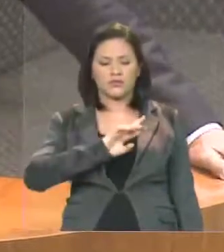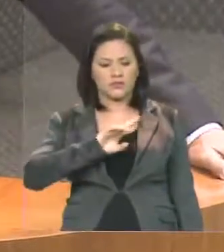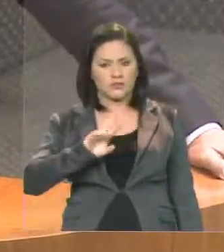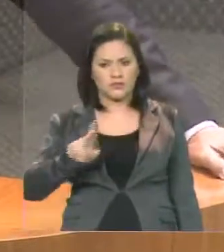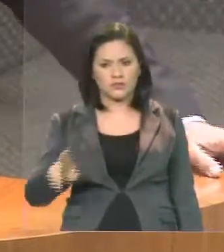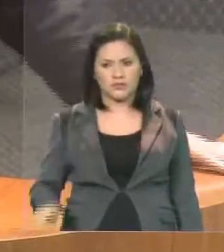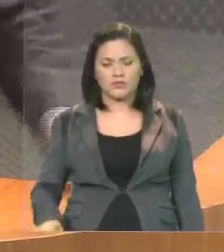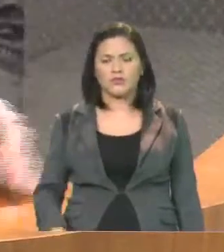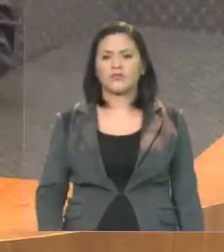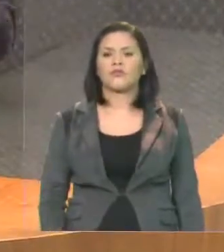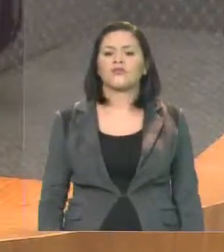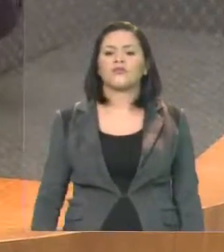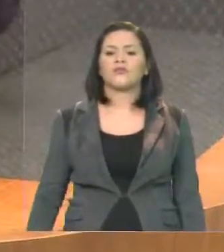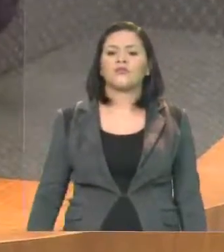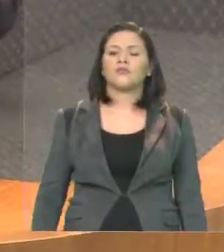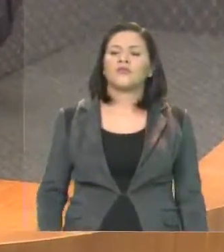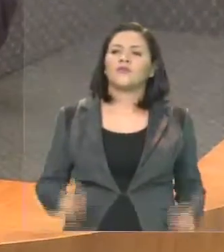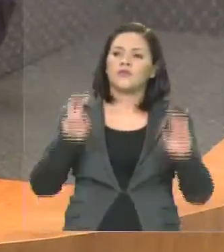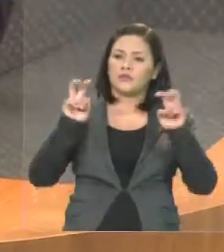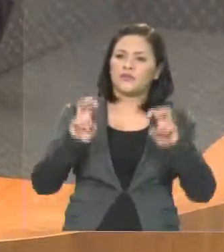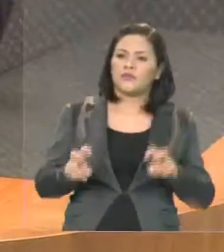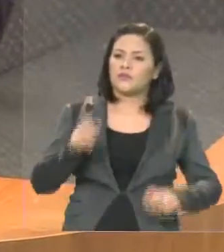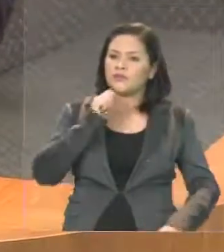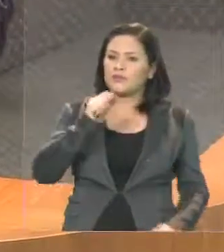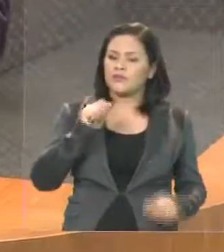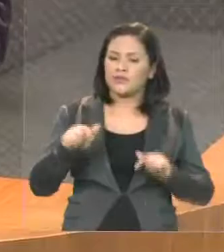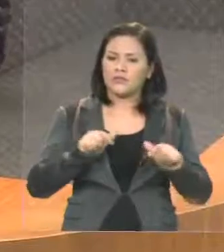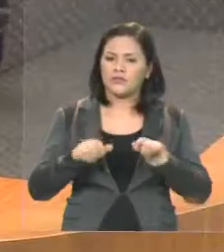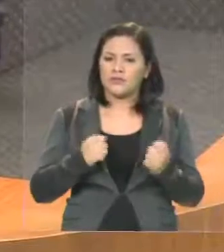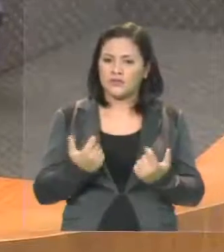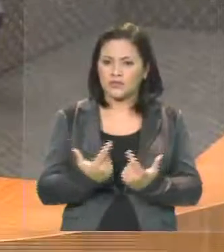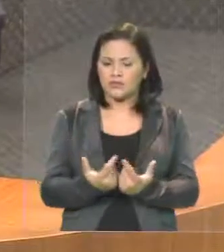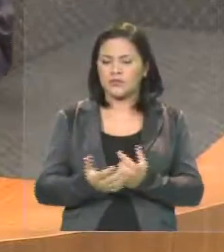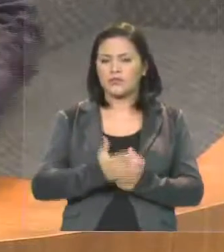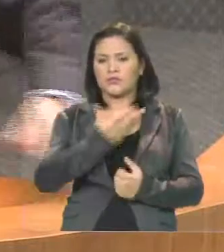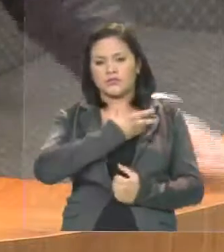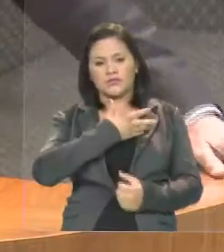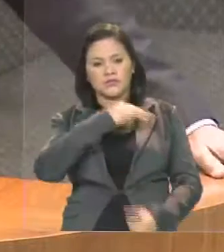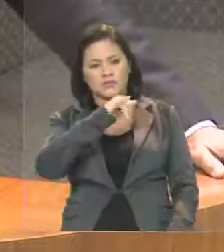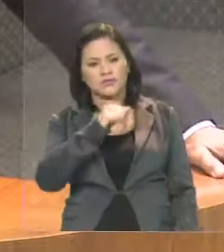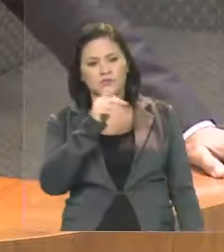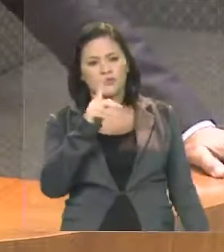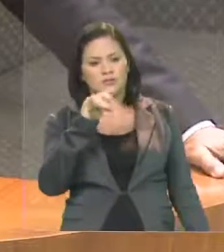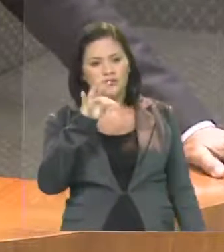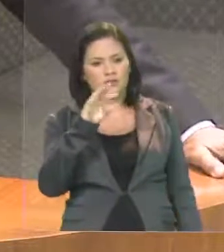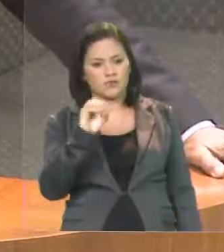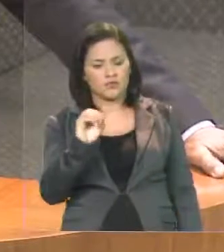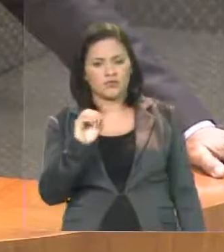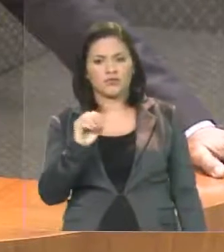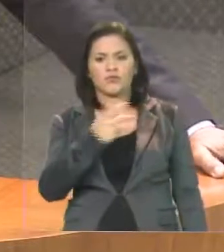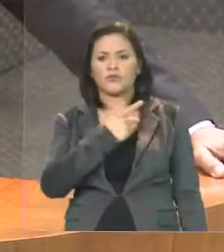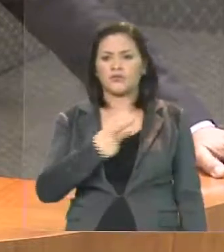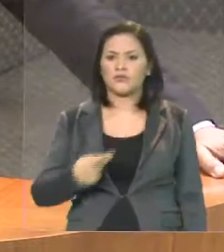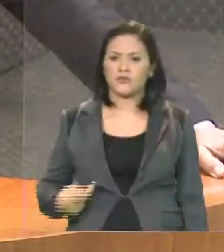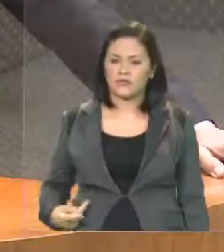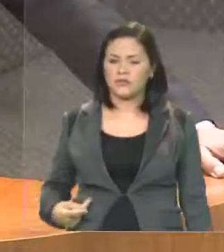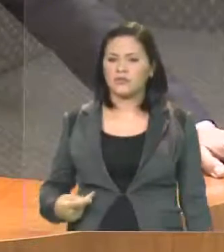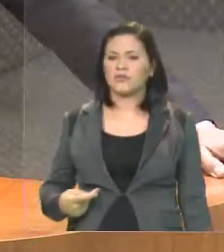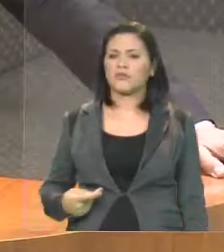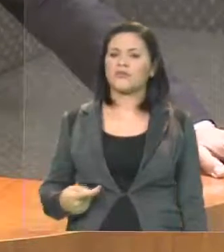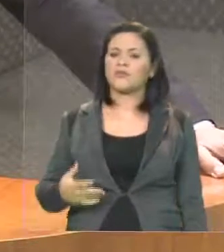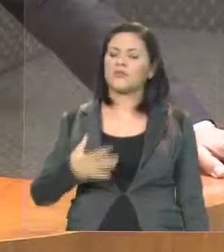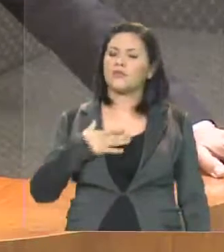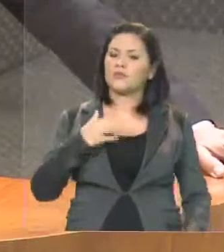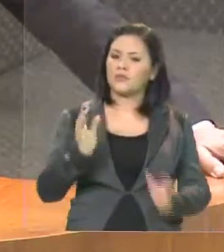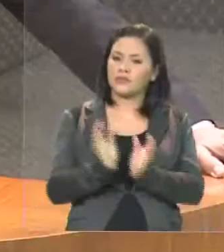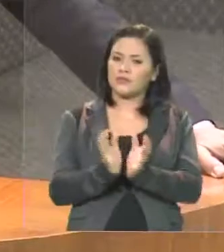Galeria Imprensa, senhores servidores, meu amigo J. Pinto, presidente do meu partido,